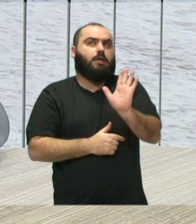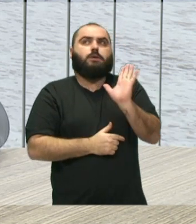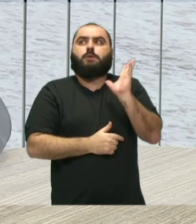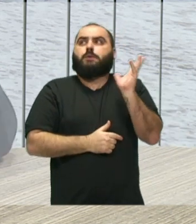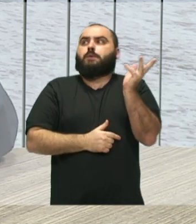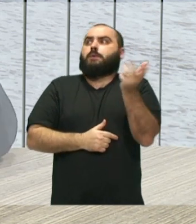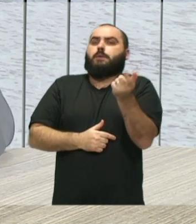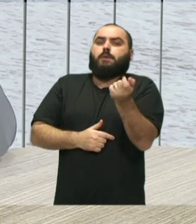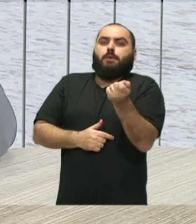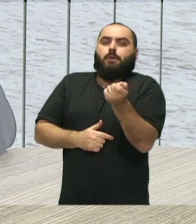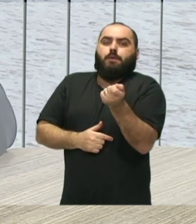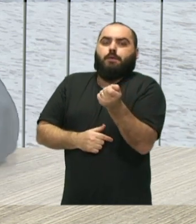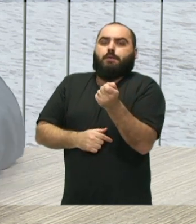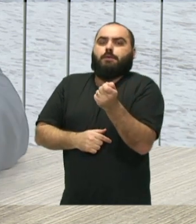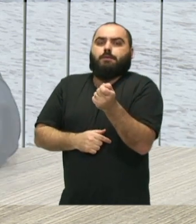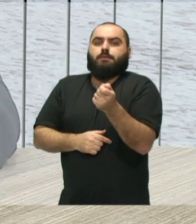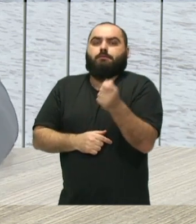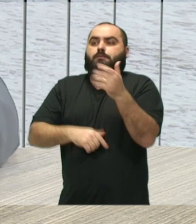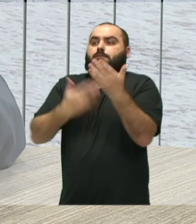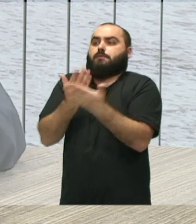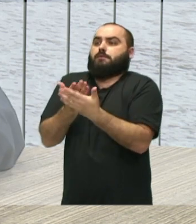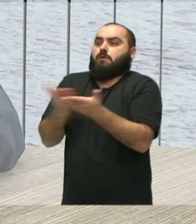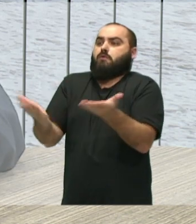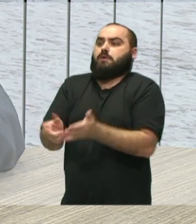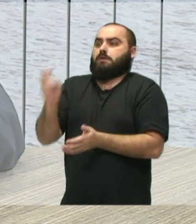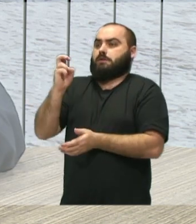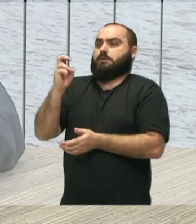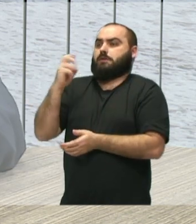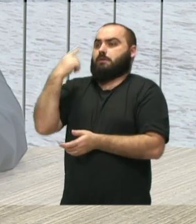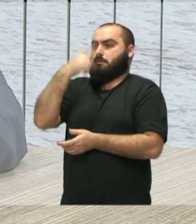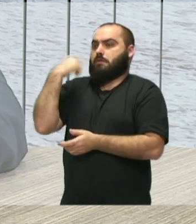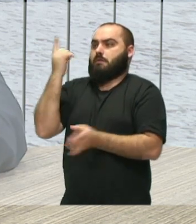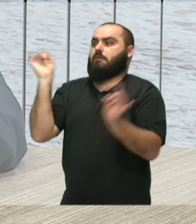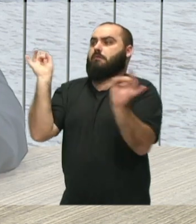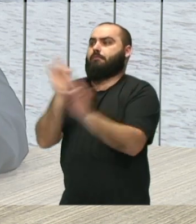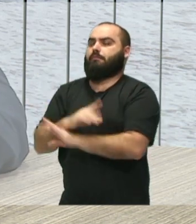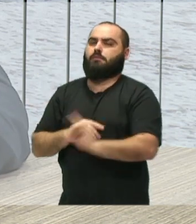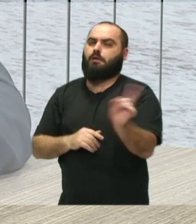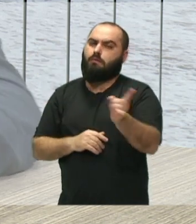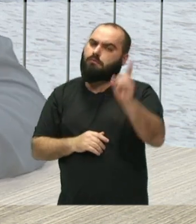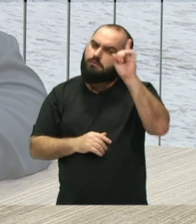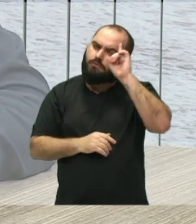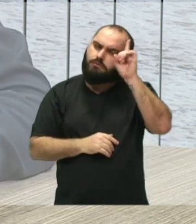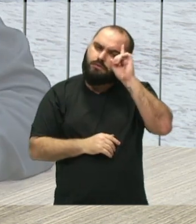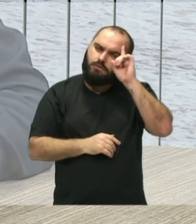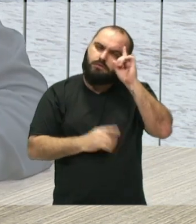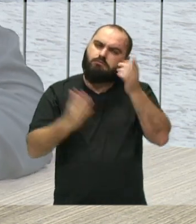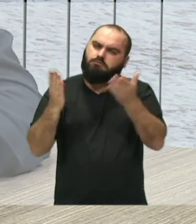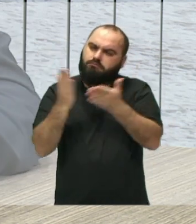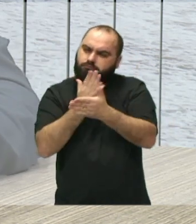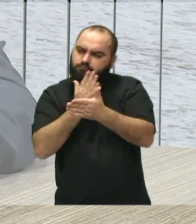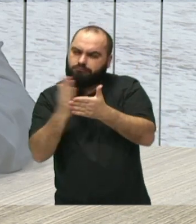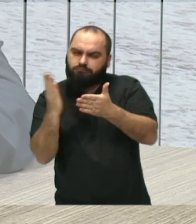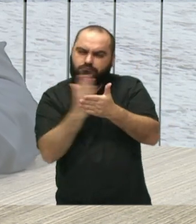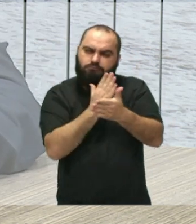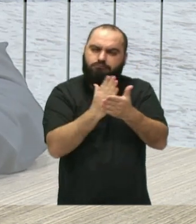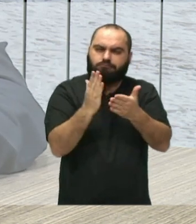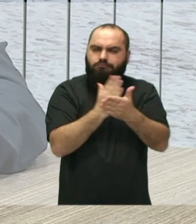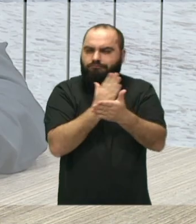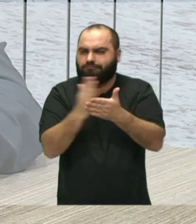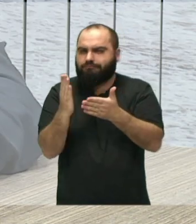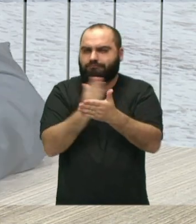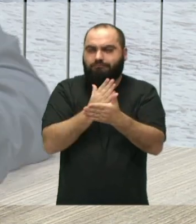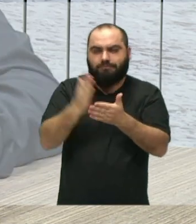o acúmulo de vou estudar hoje cinco horas e não estudo mais. É cada dia aquele pouquinho, até para uma questão mais